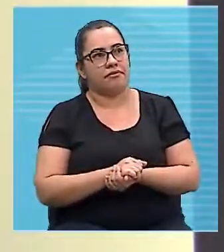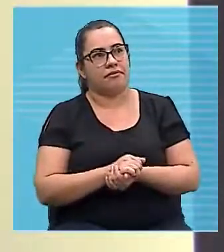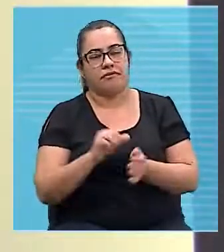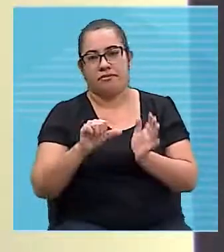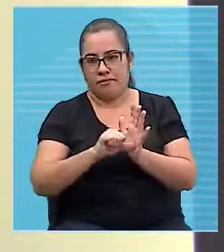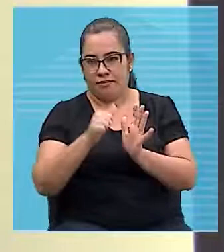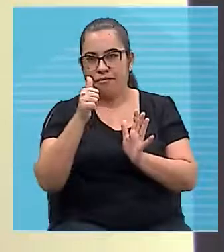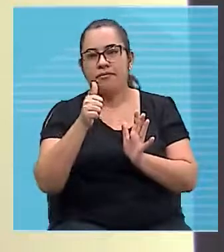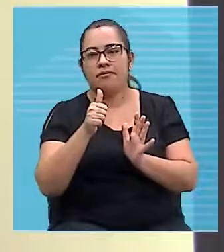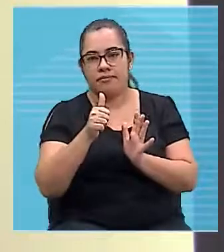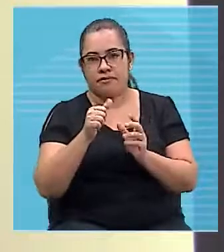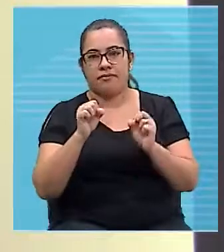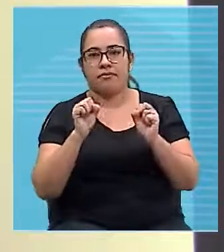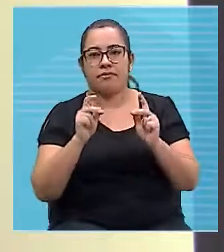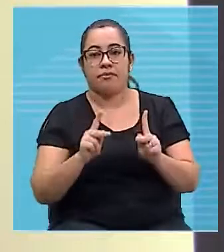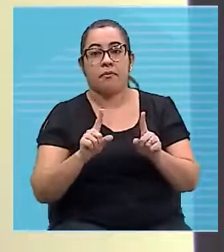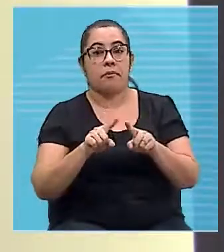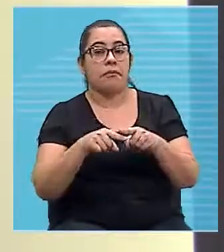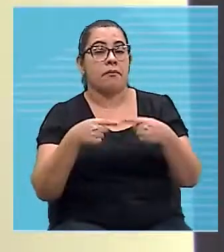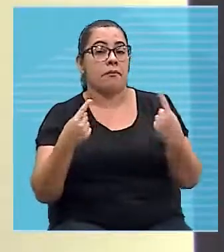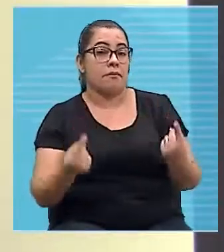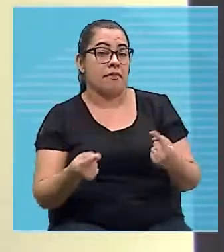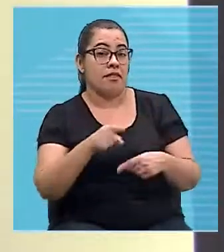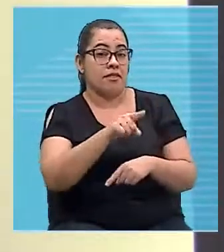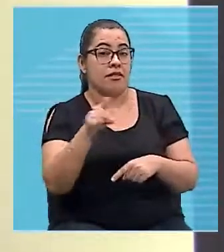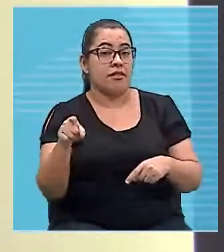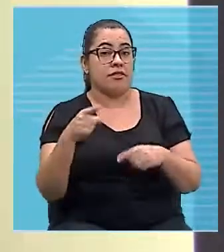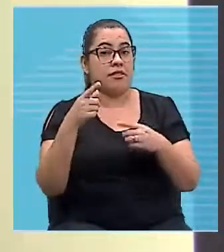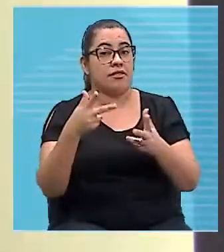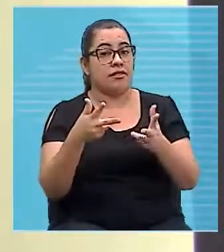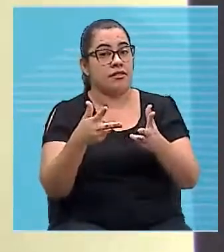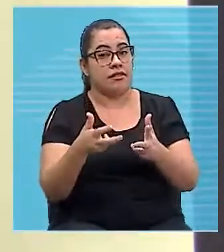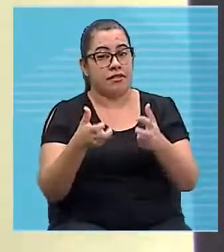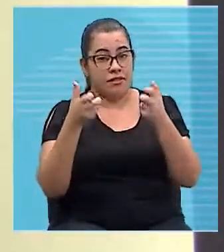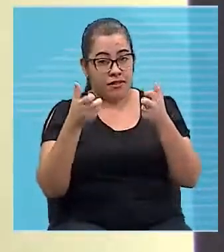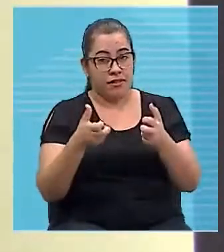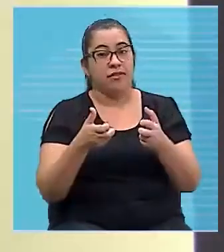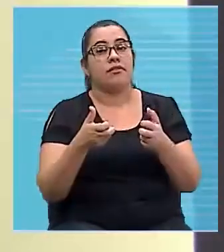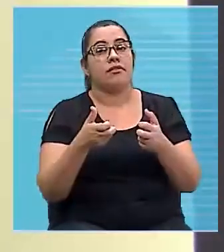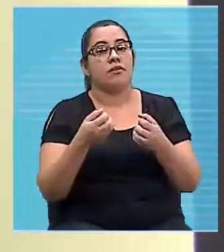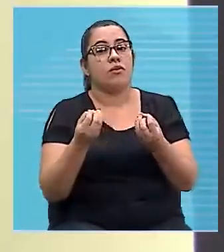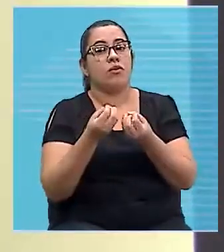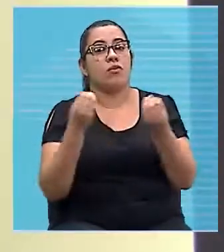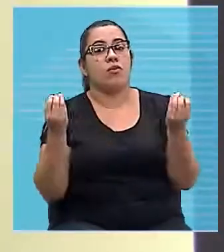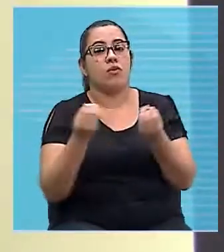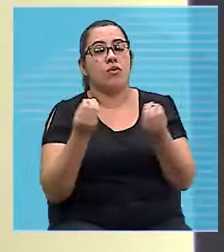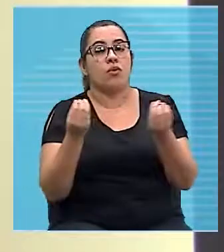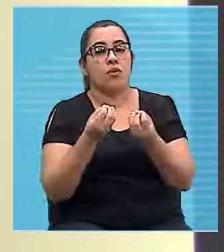situação. Se você perceber, para uma corrente para cima,